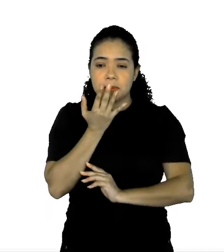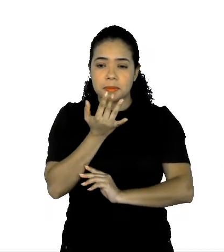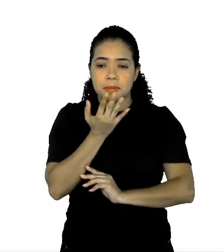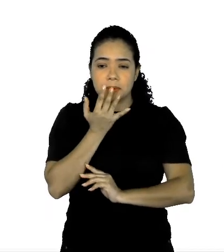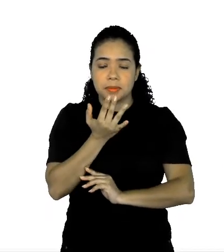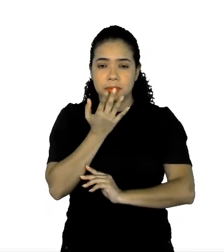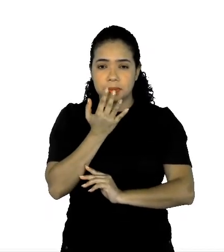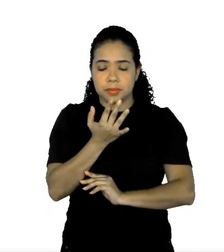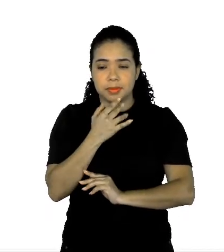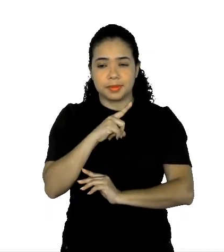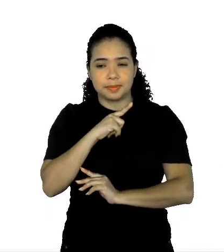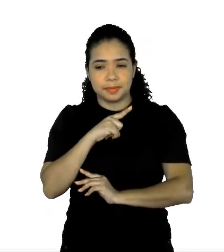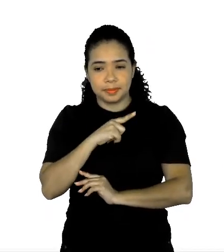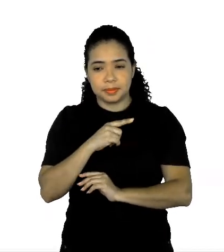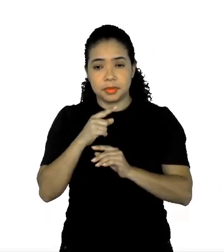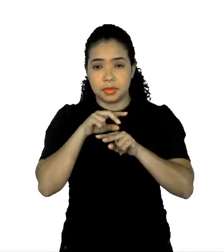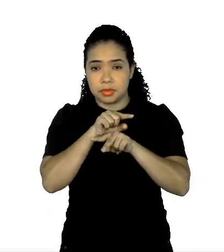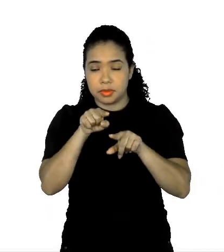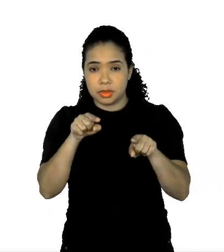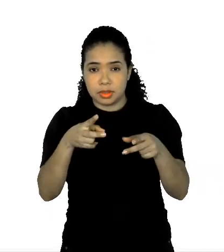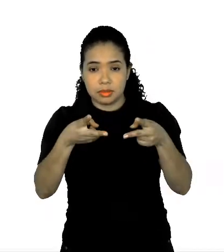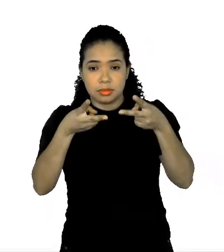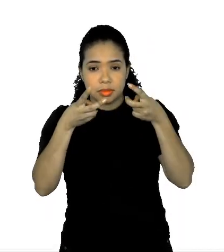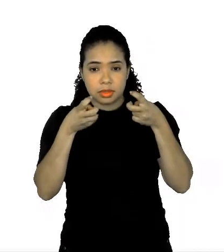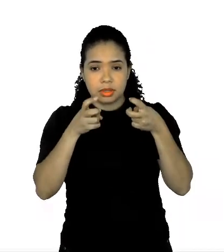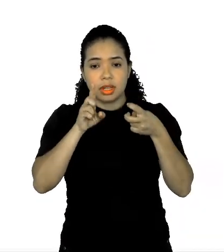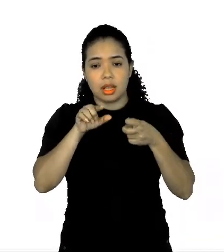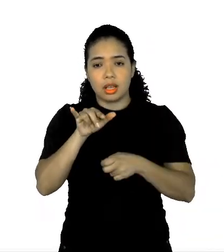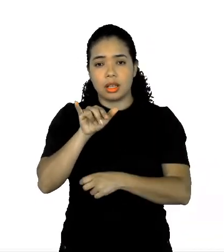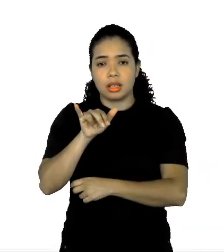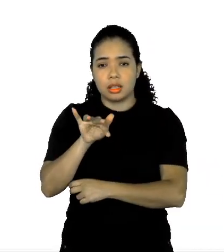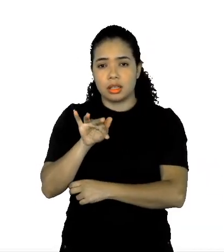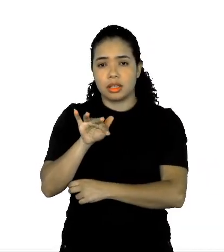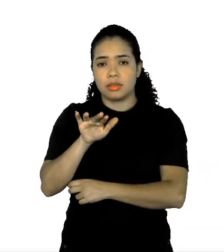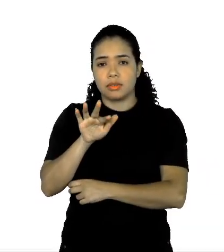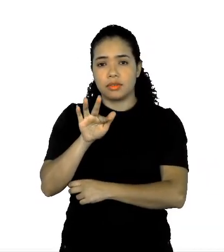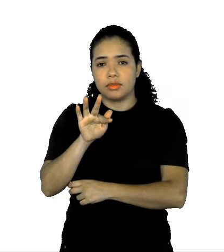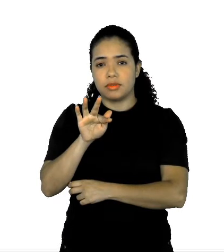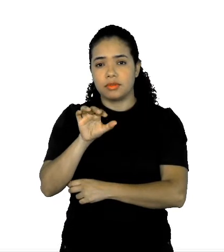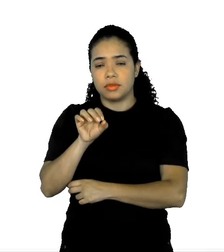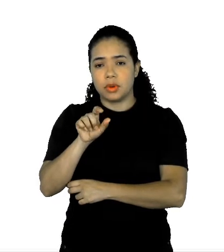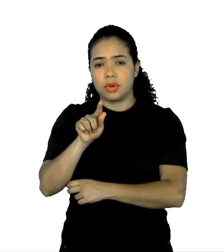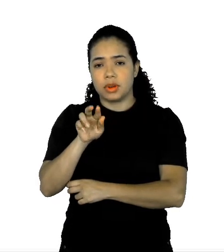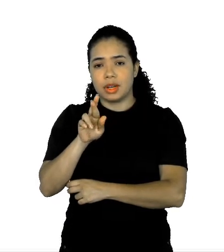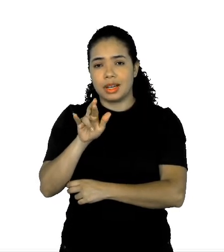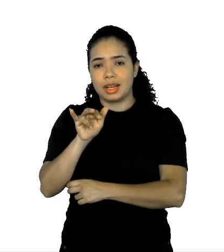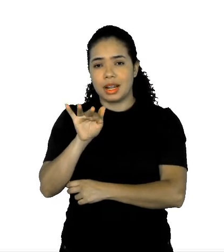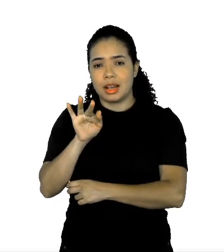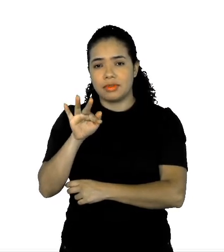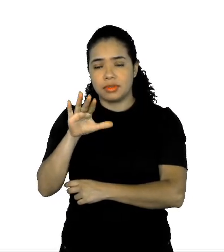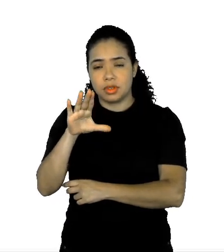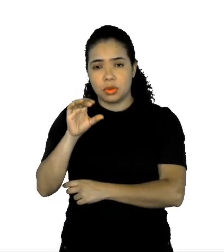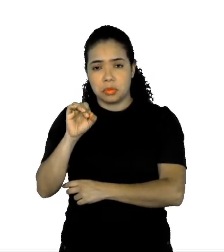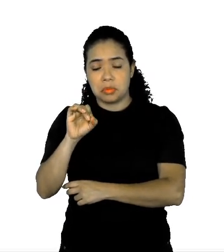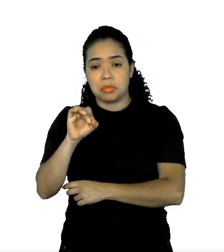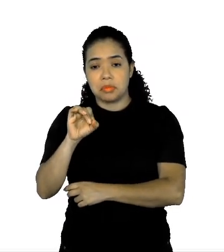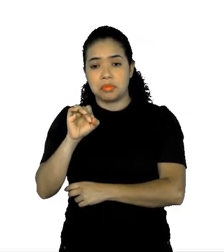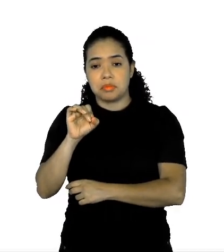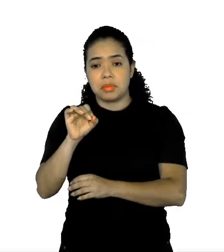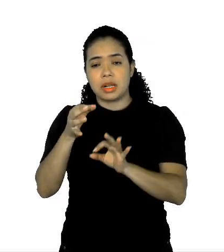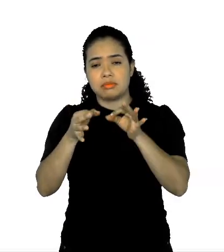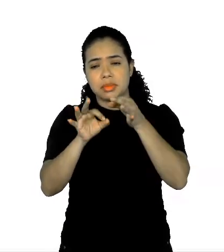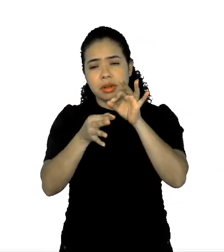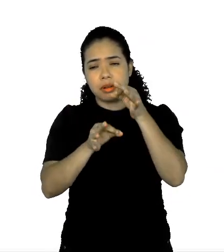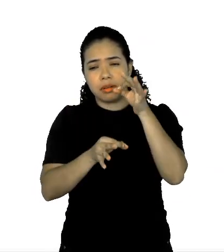E aqui a gente já pode perceber que é um infográfico mais amplo. Por que que ele é mais amplo? Porque ele vai trazer a